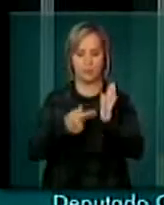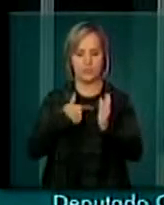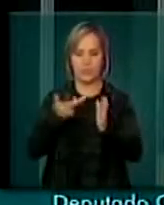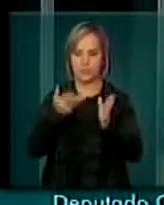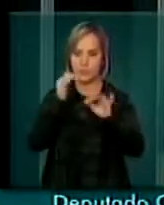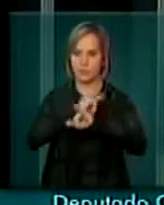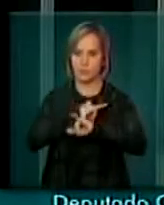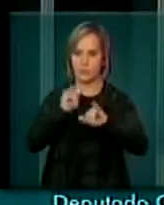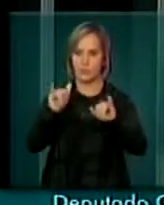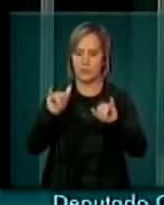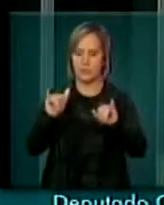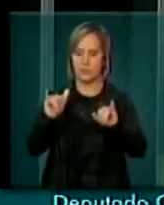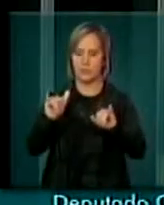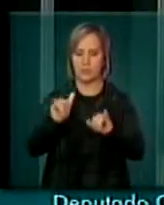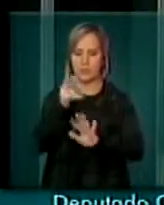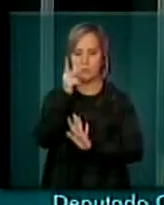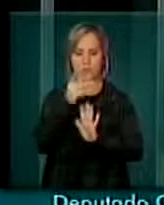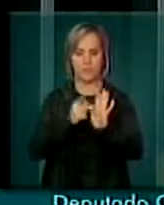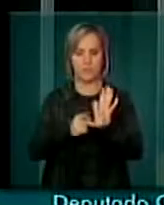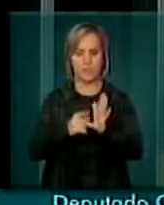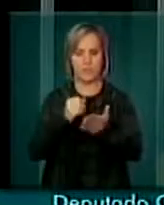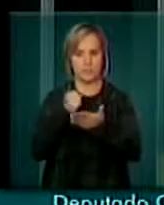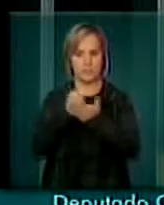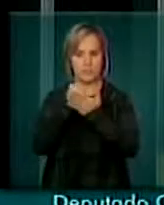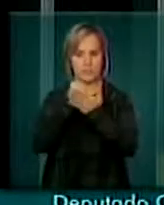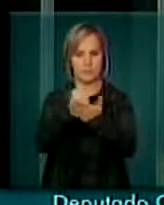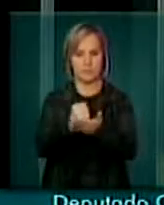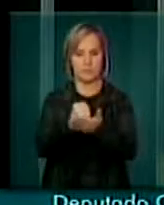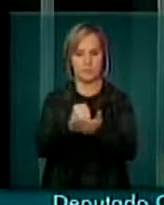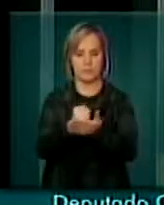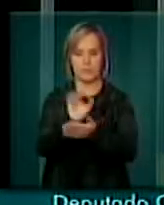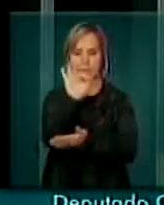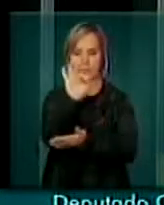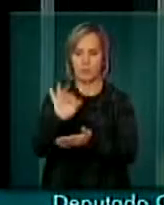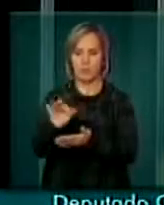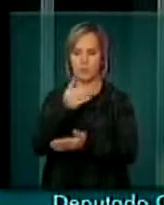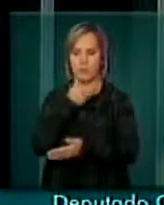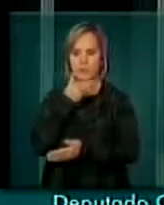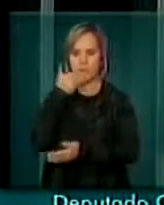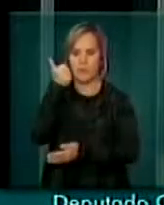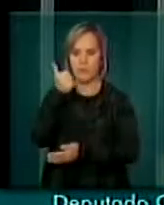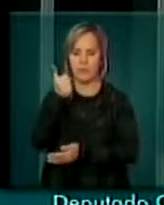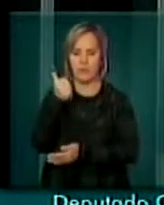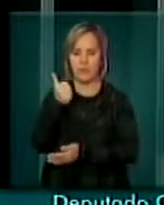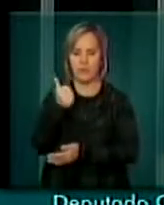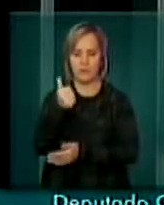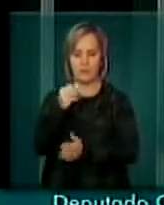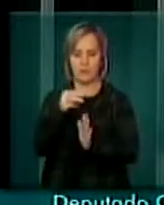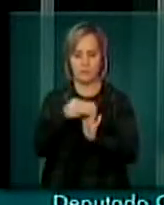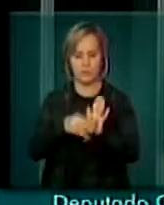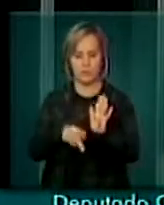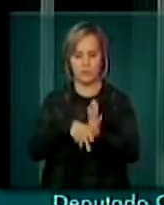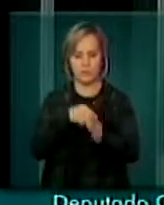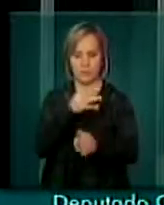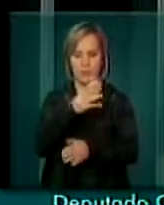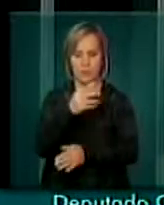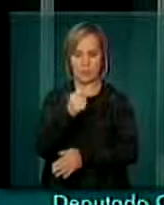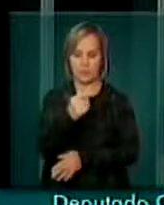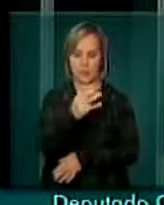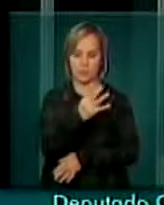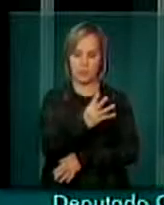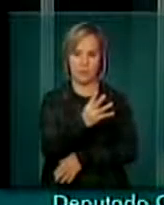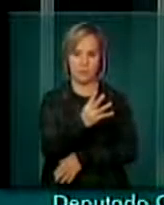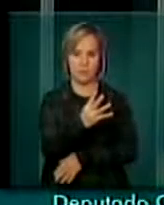o projeto que garante um percentual melhor, que foi exatamente a medida provisória, 474